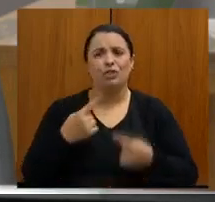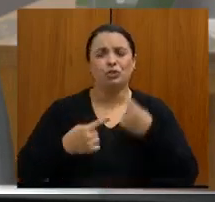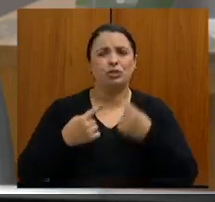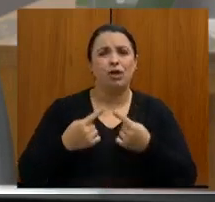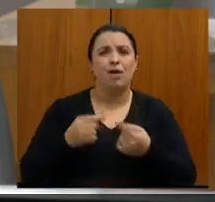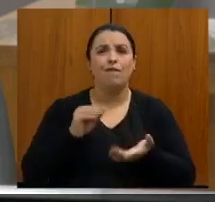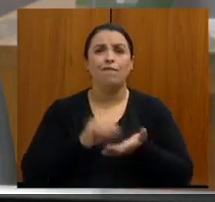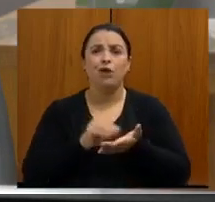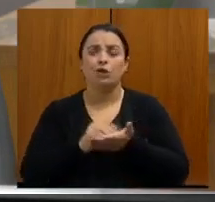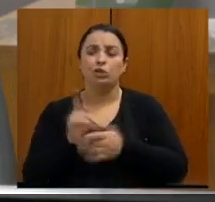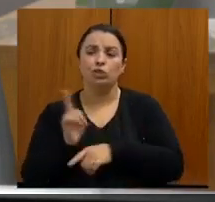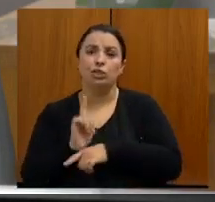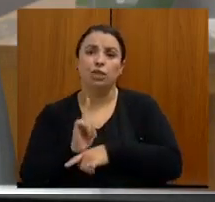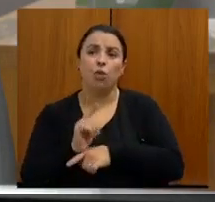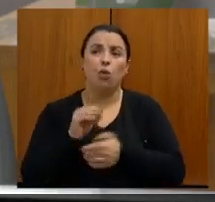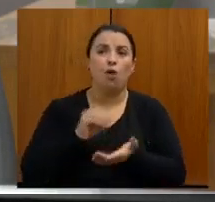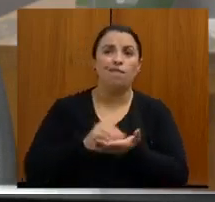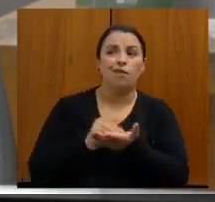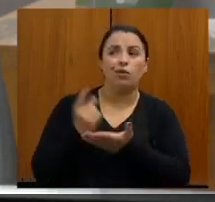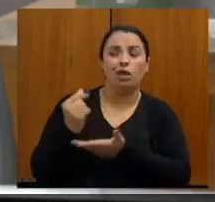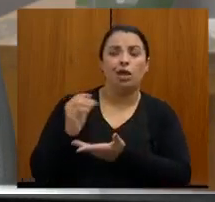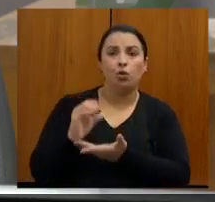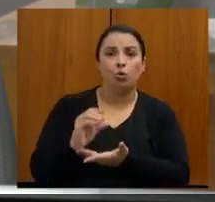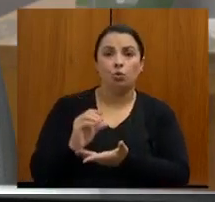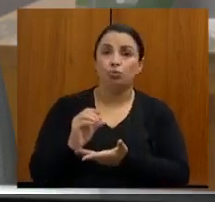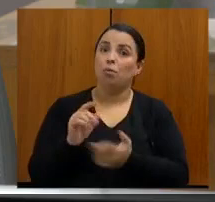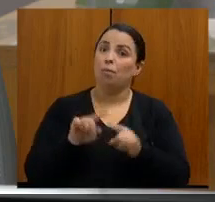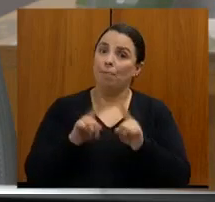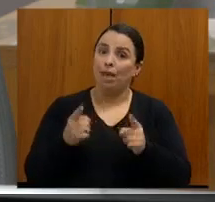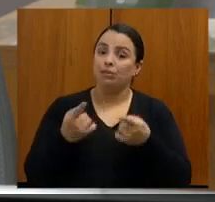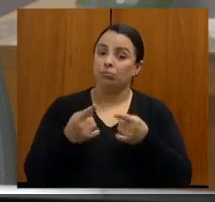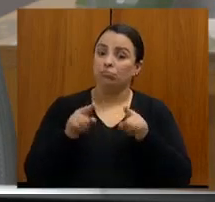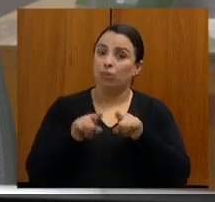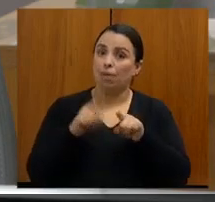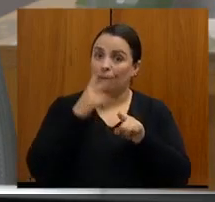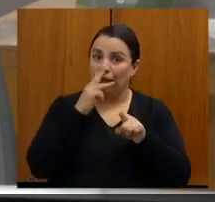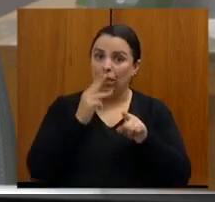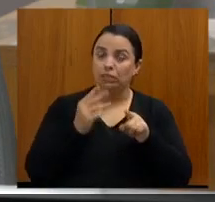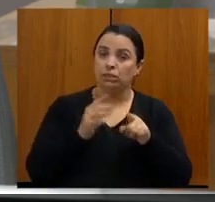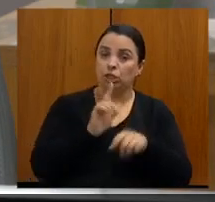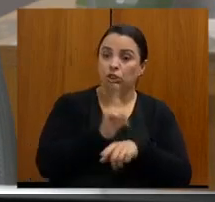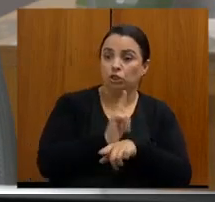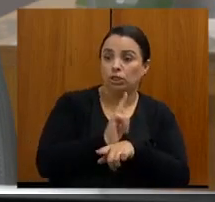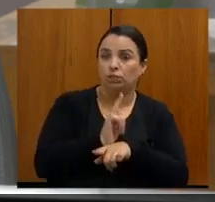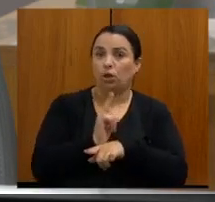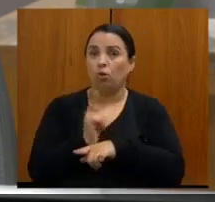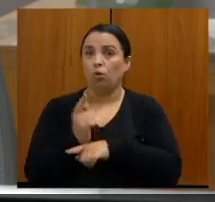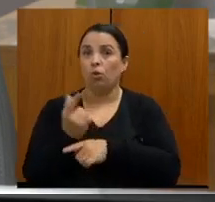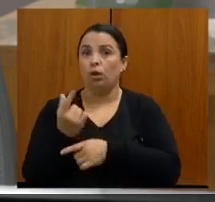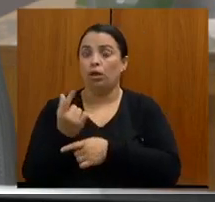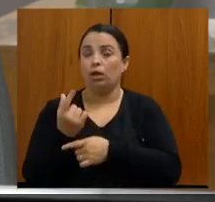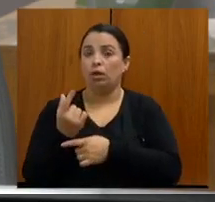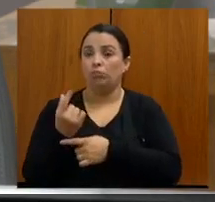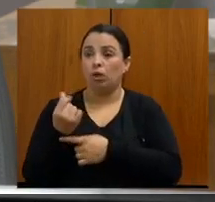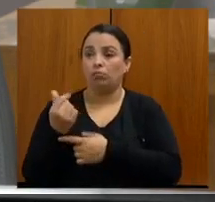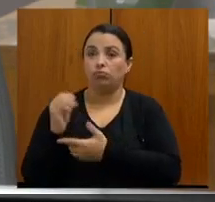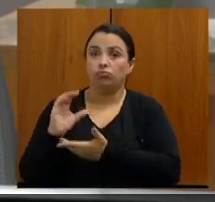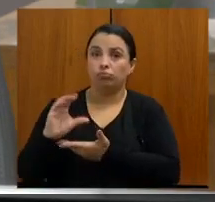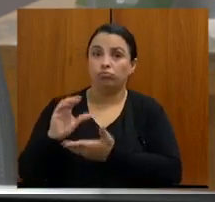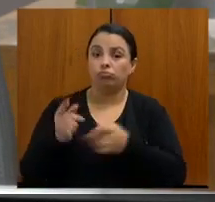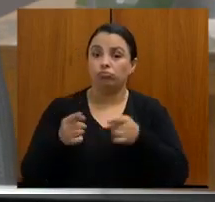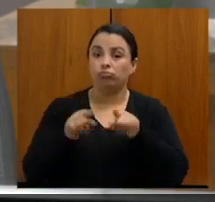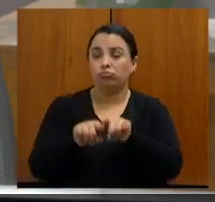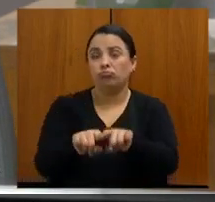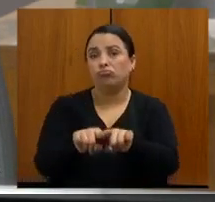se é gestão, acho que as duas coisas andam em conjunto, andam em paralelo e quando nós verificamos os dados